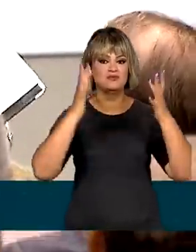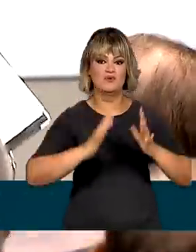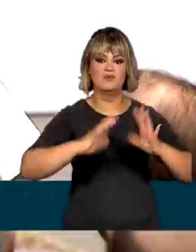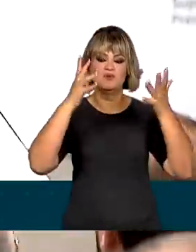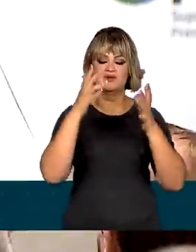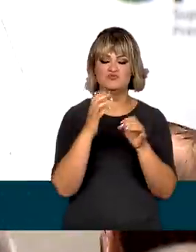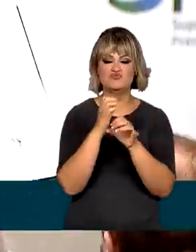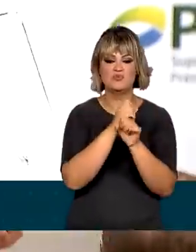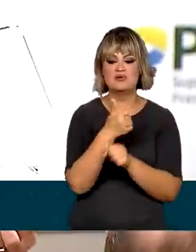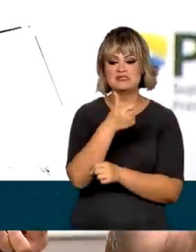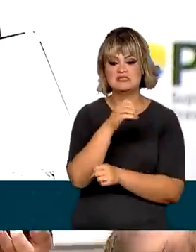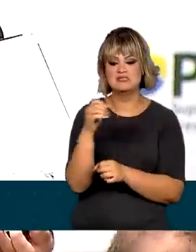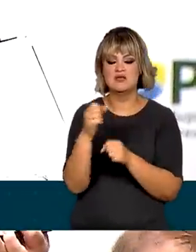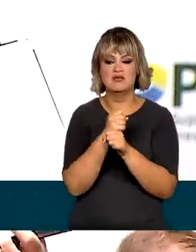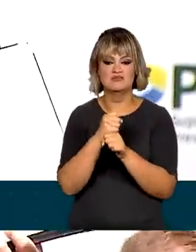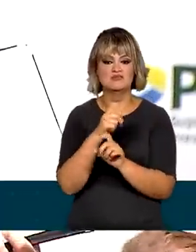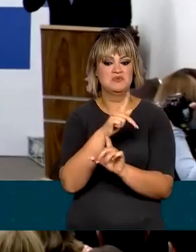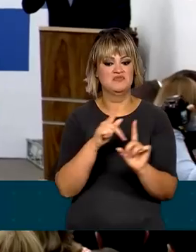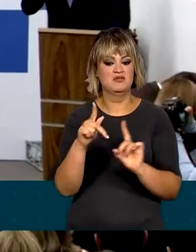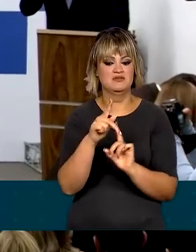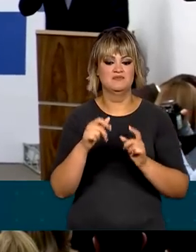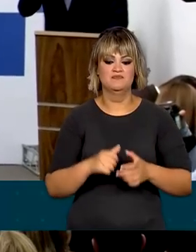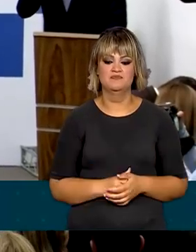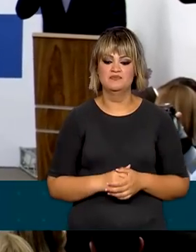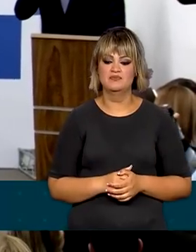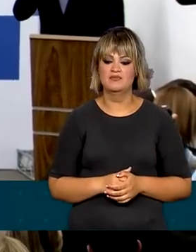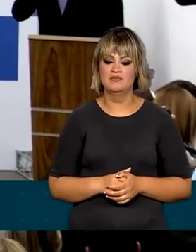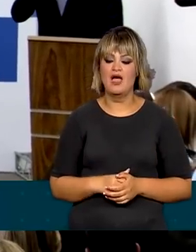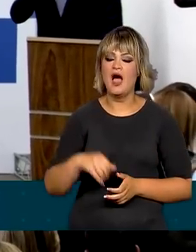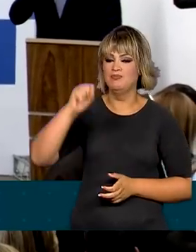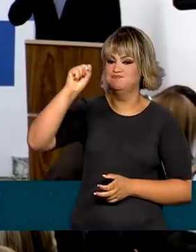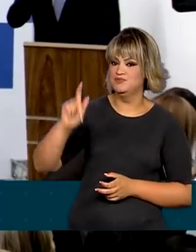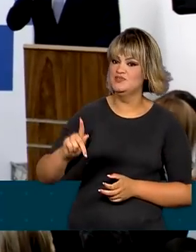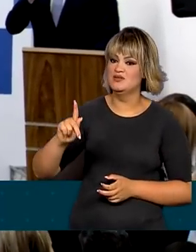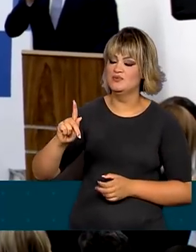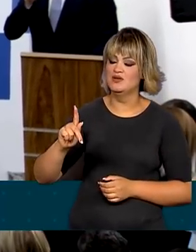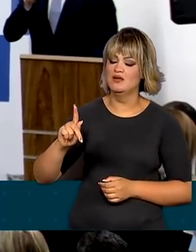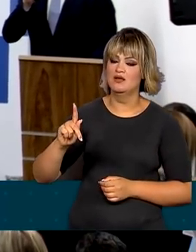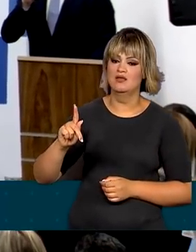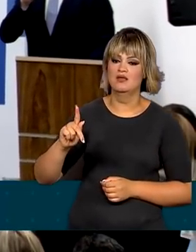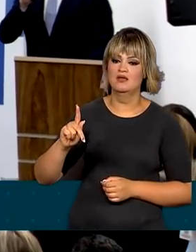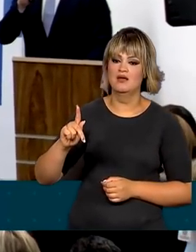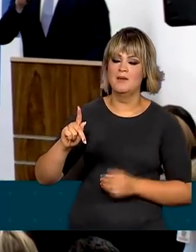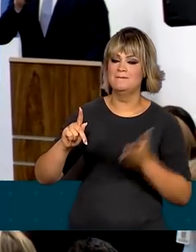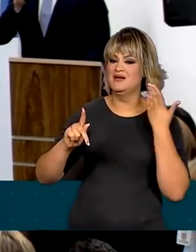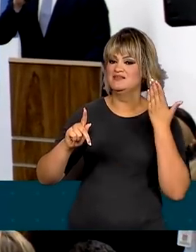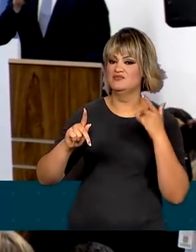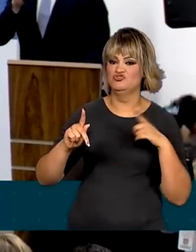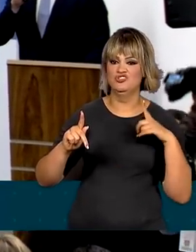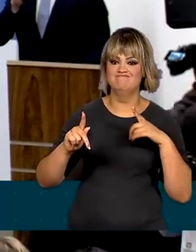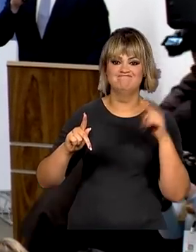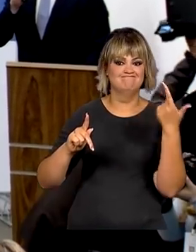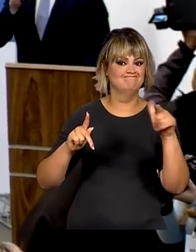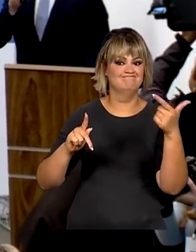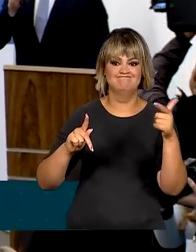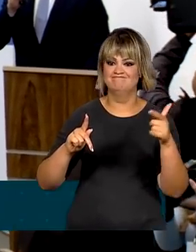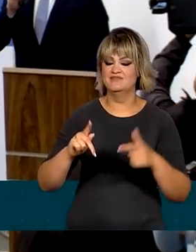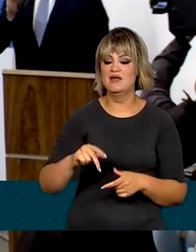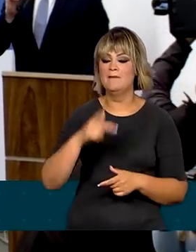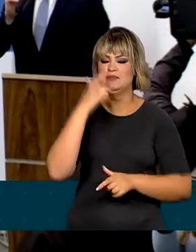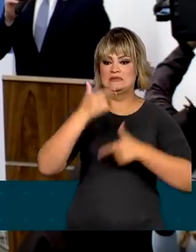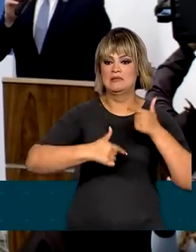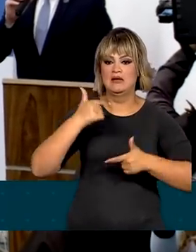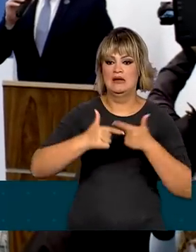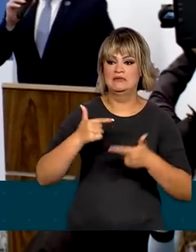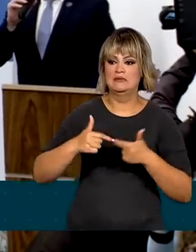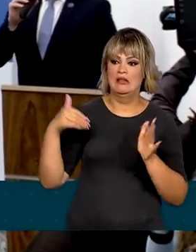do centenário da Previdência Social. A aposentadoria não era uma realidade. As pessoas trabalhavam até